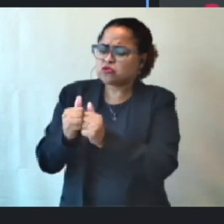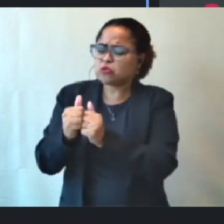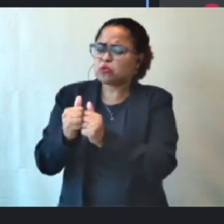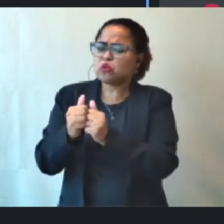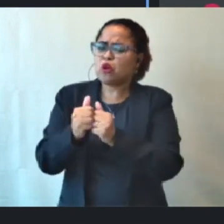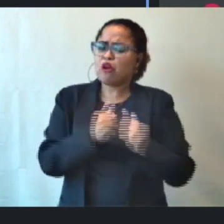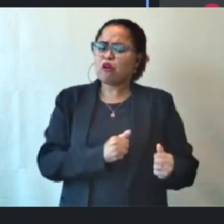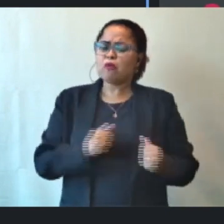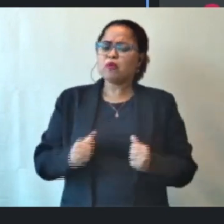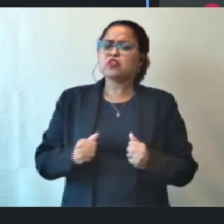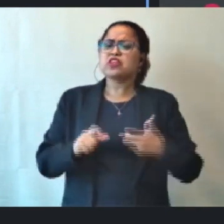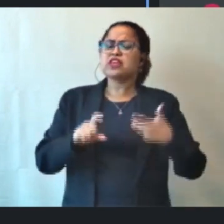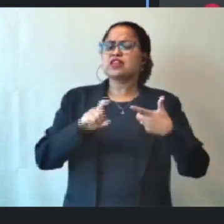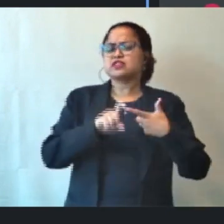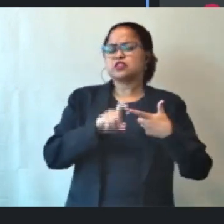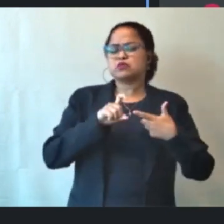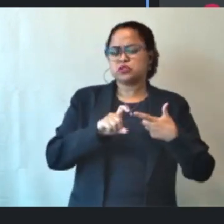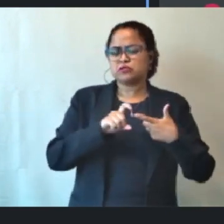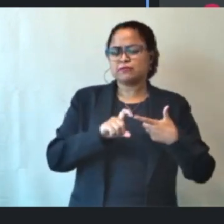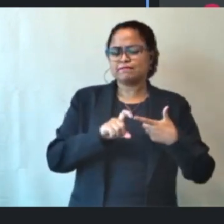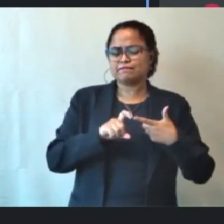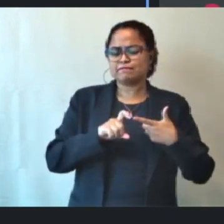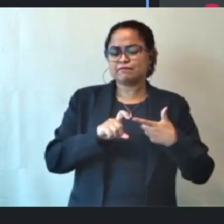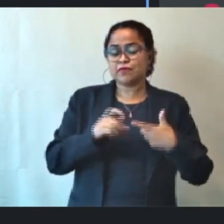obviamente, se o Parlamento andasse,